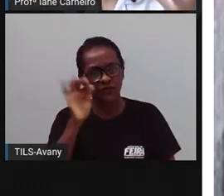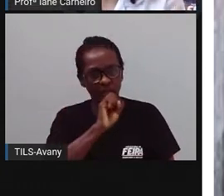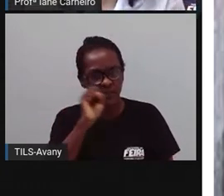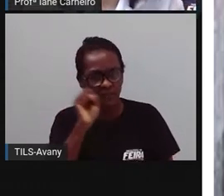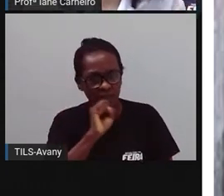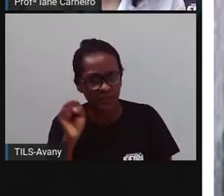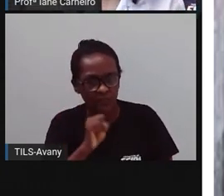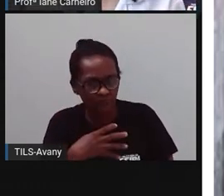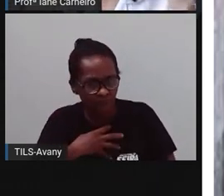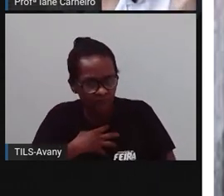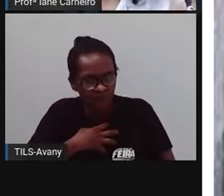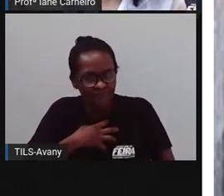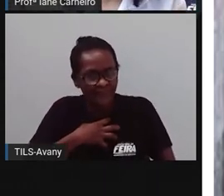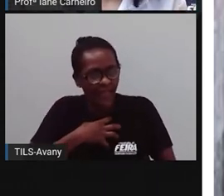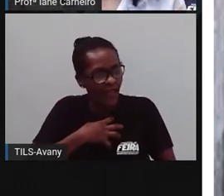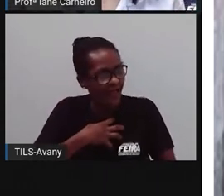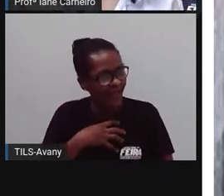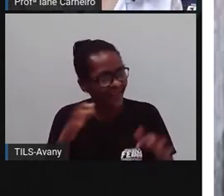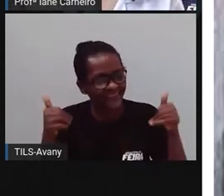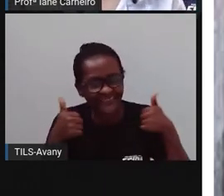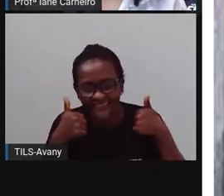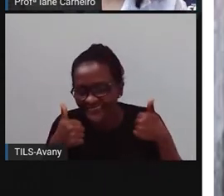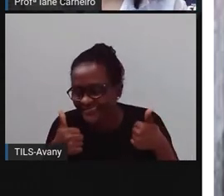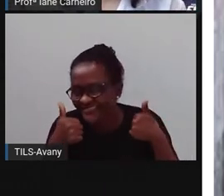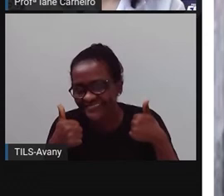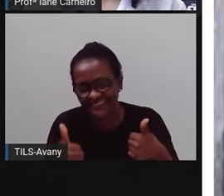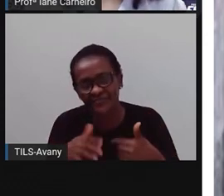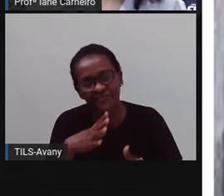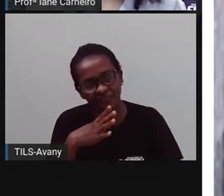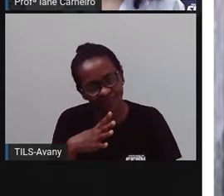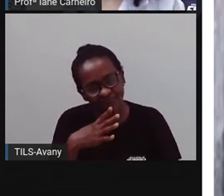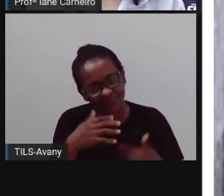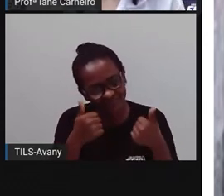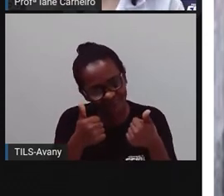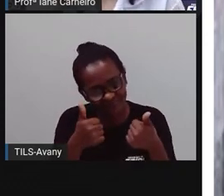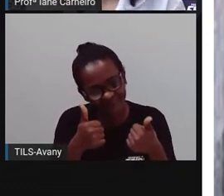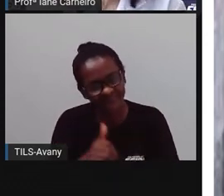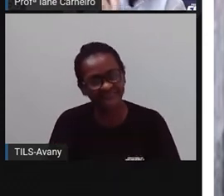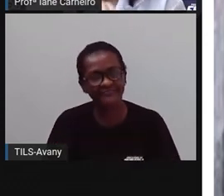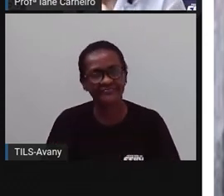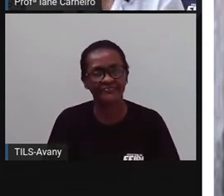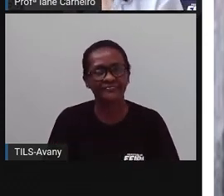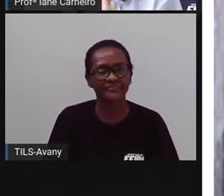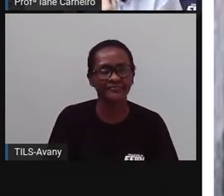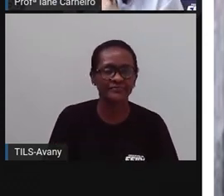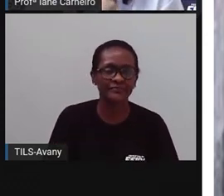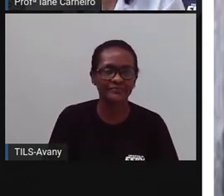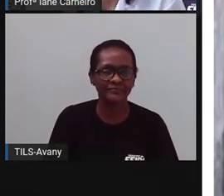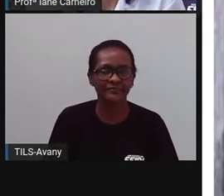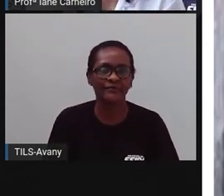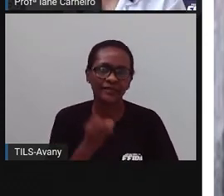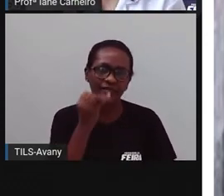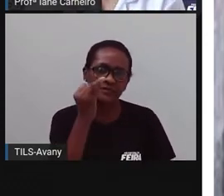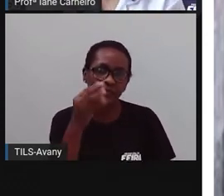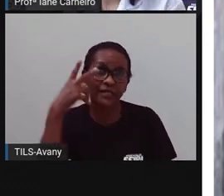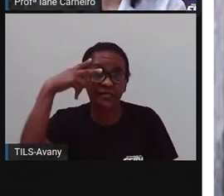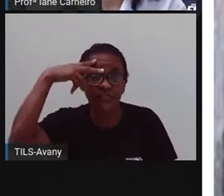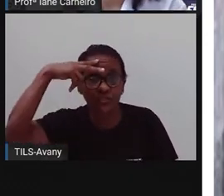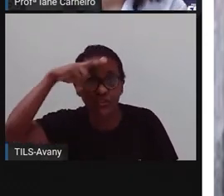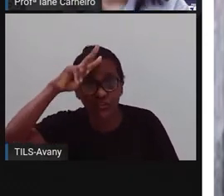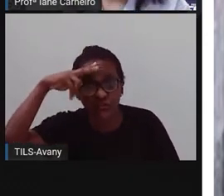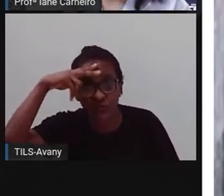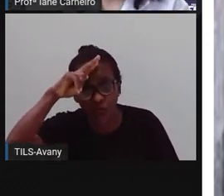né? Sentir esses lugares. É tão legal conhecer, tá certo? Esses museus, porque eles falam da nossa história,